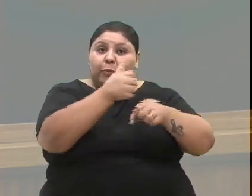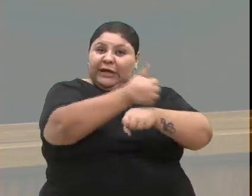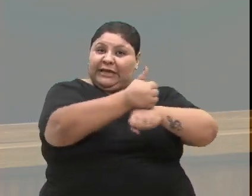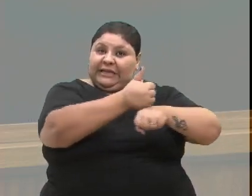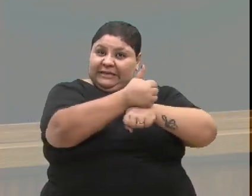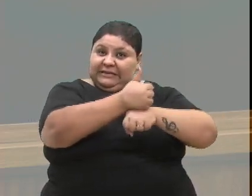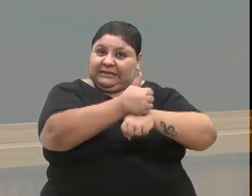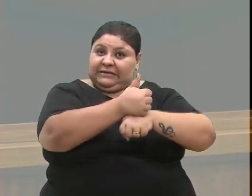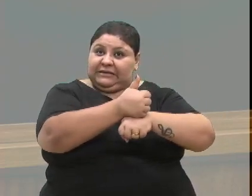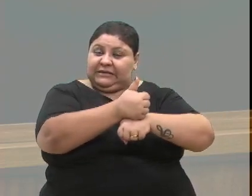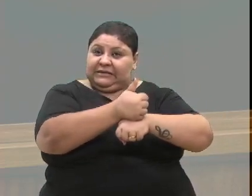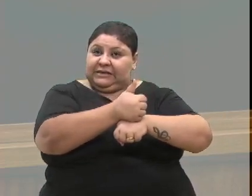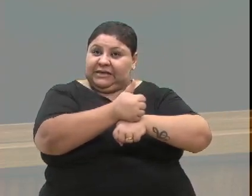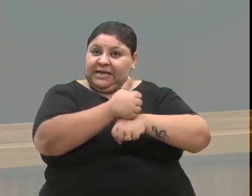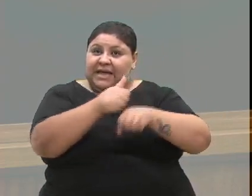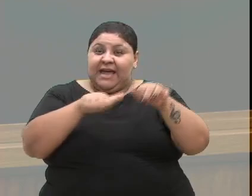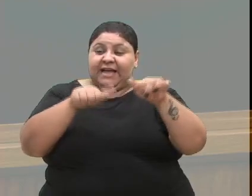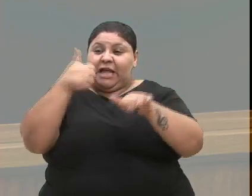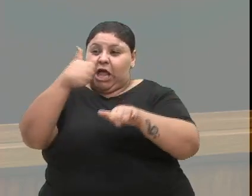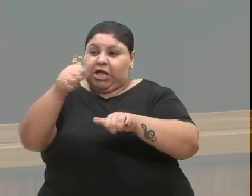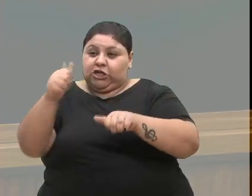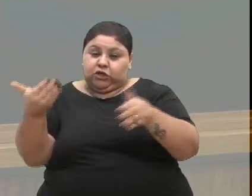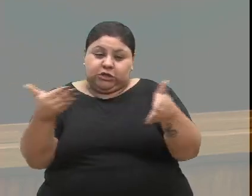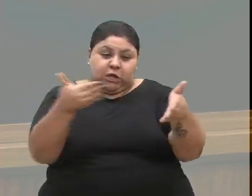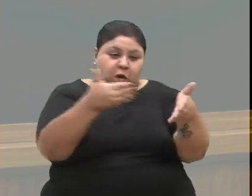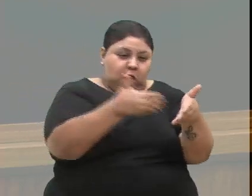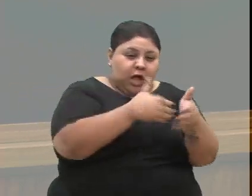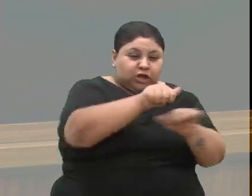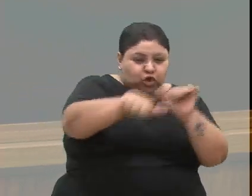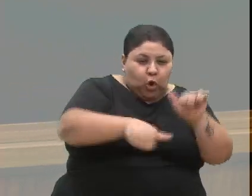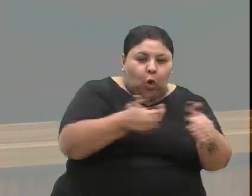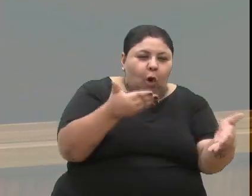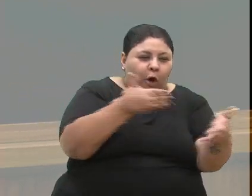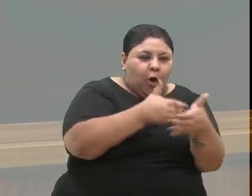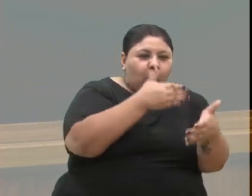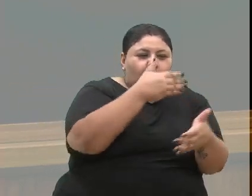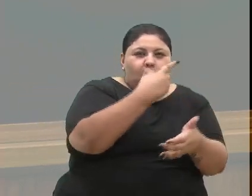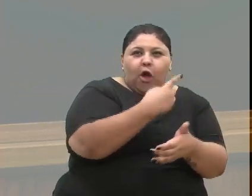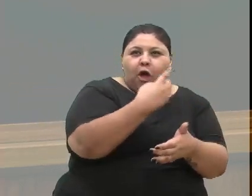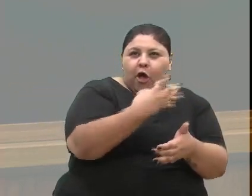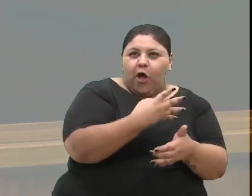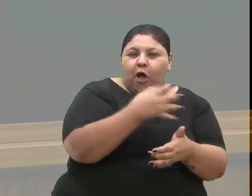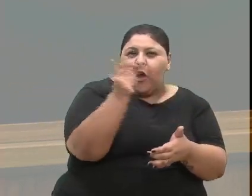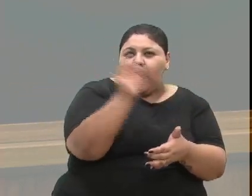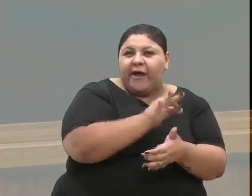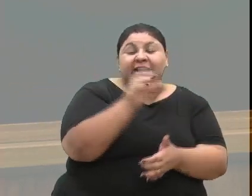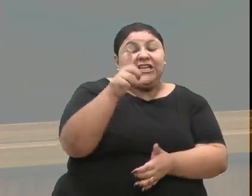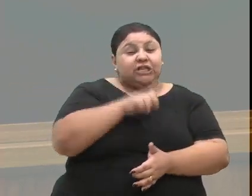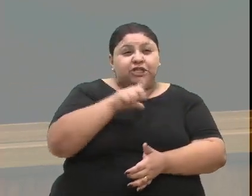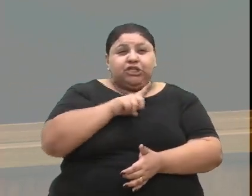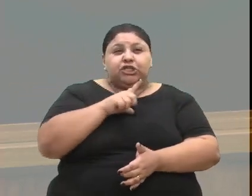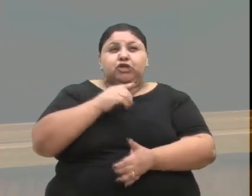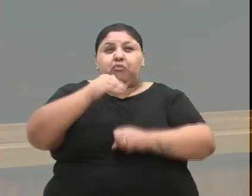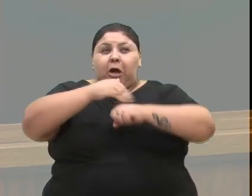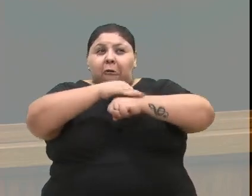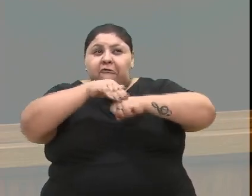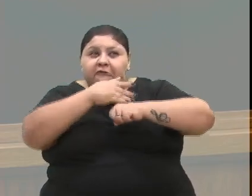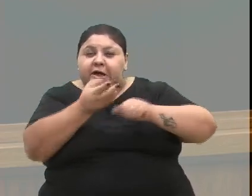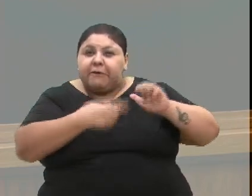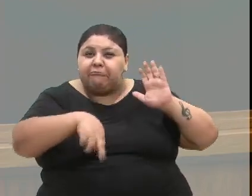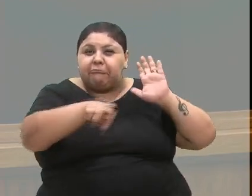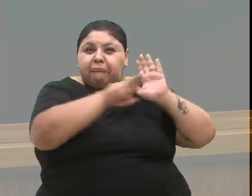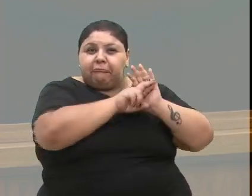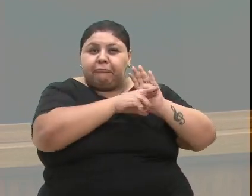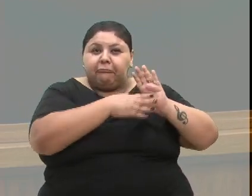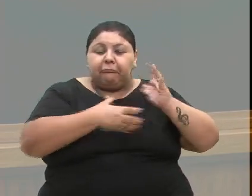11% por 14% havia um debate com o poder executivo de recuperar em forma